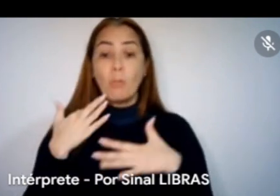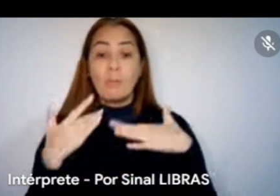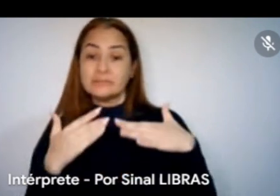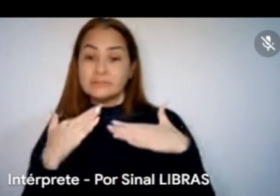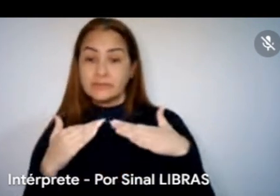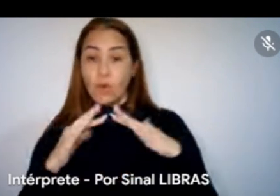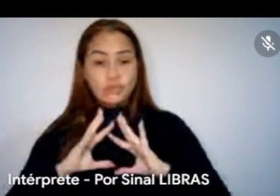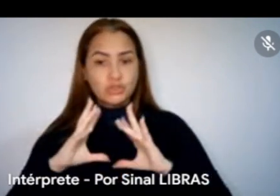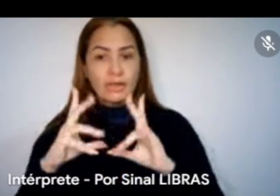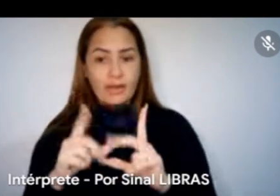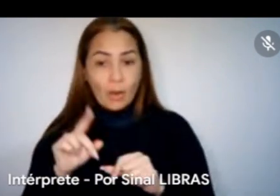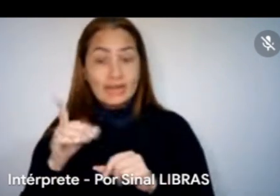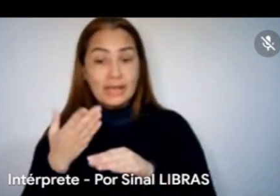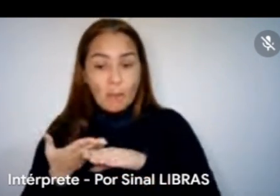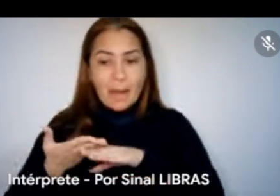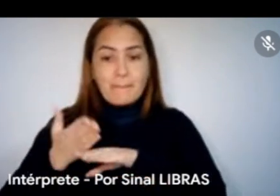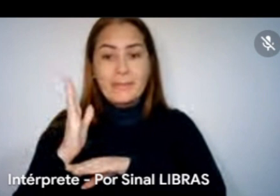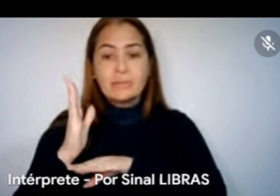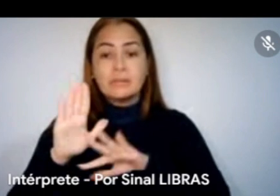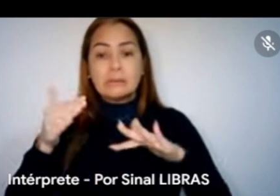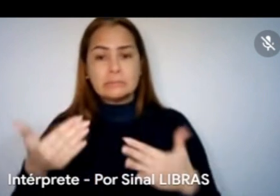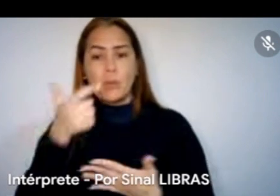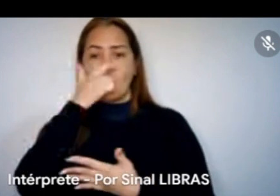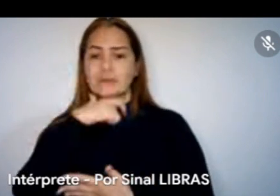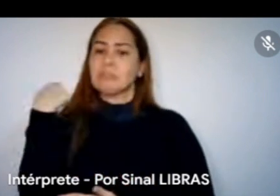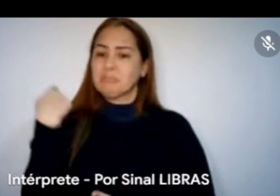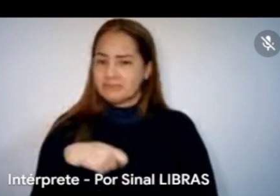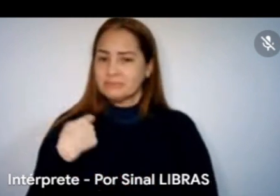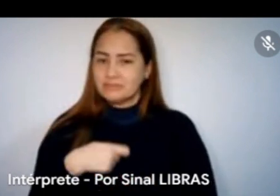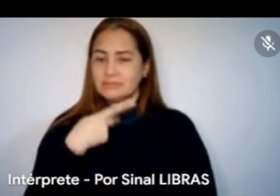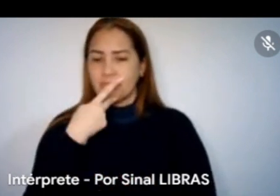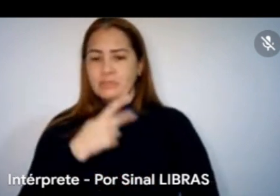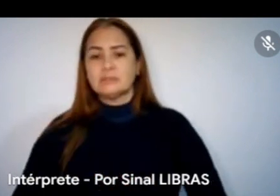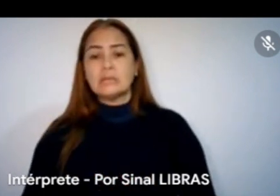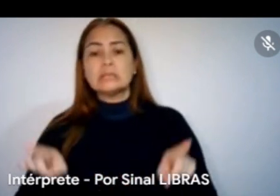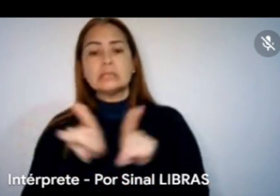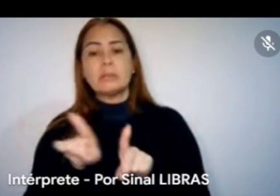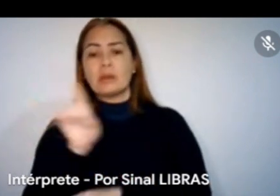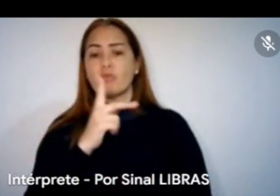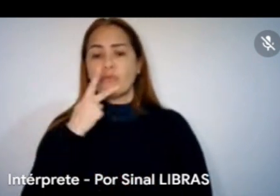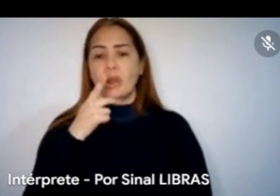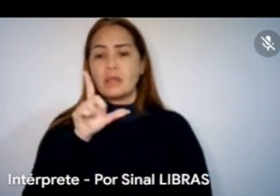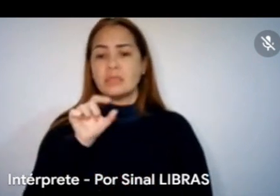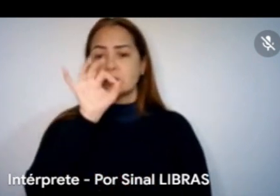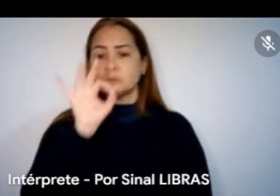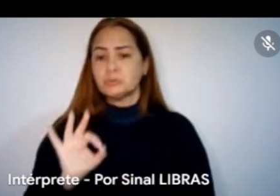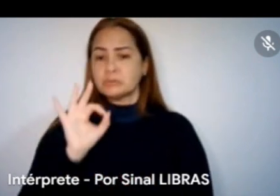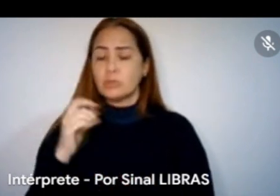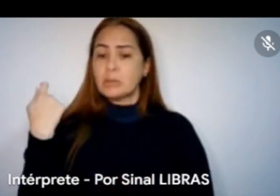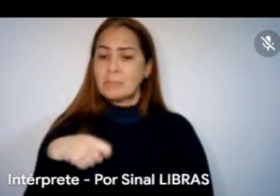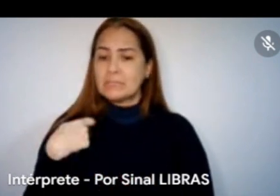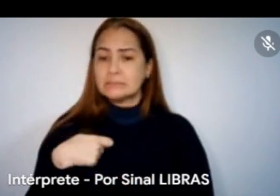Então, assim, eu acho que isso precisa ser introduzido. Também não foi mencionado aqui os 10% mínimos que precisam ser destinados